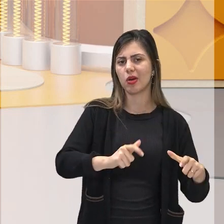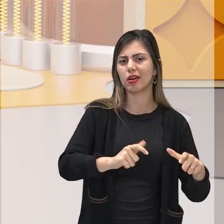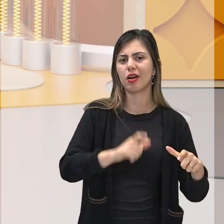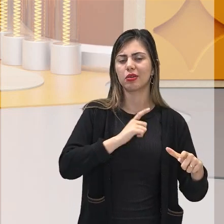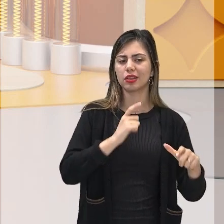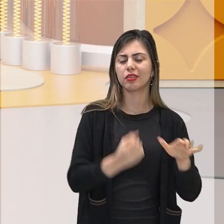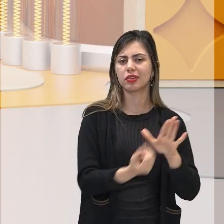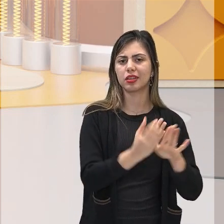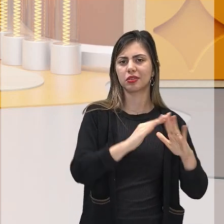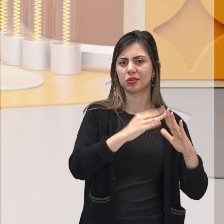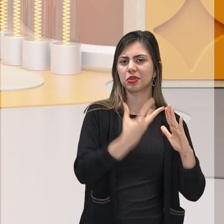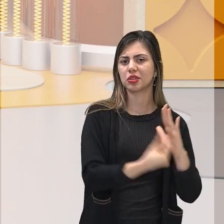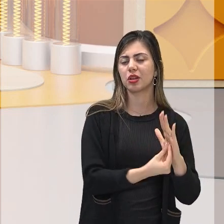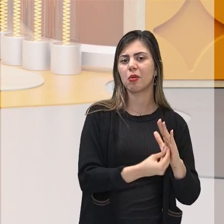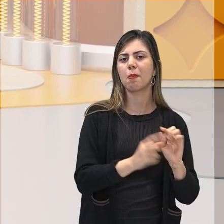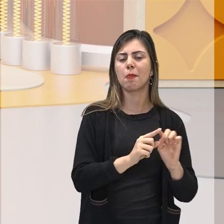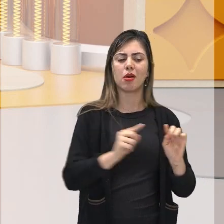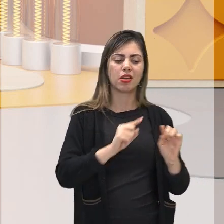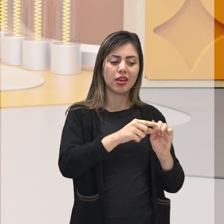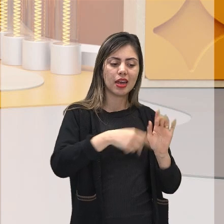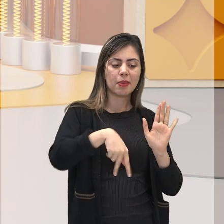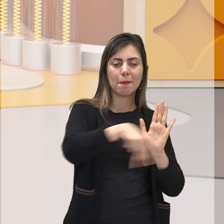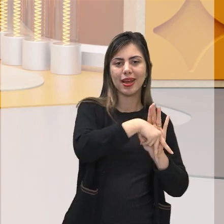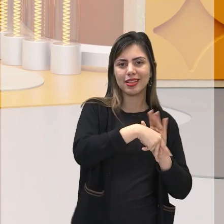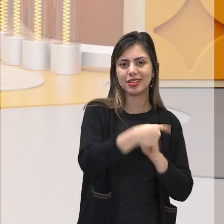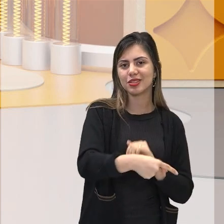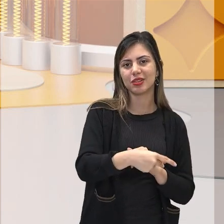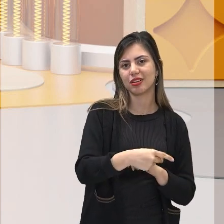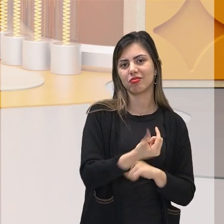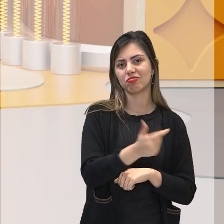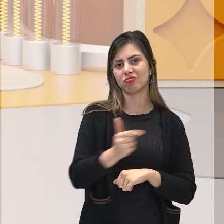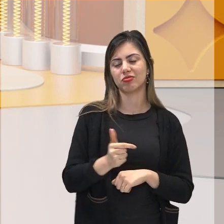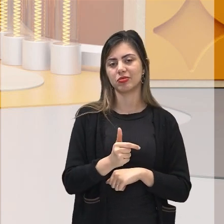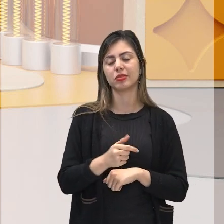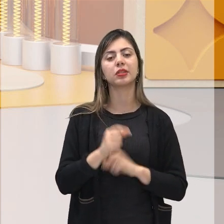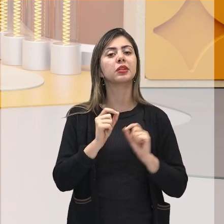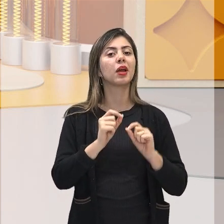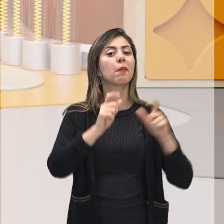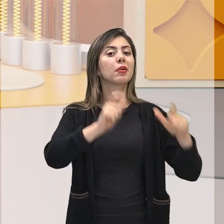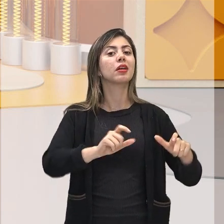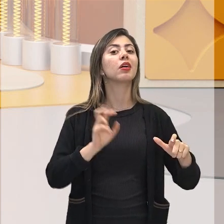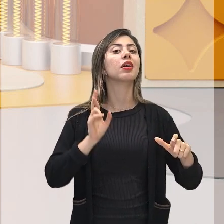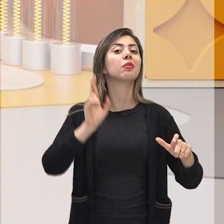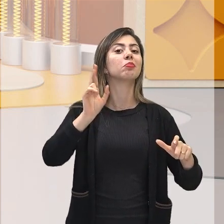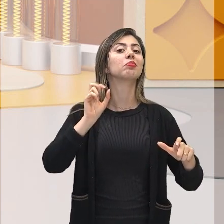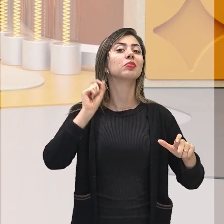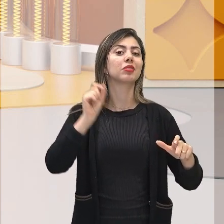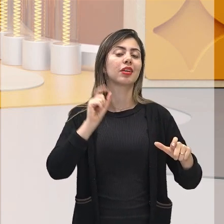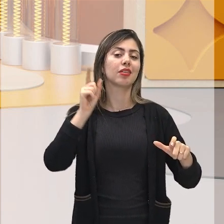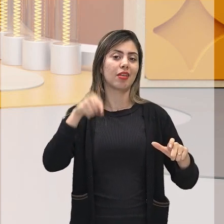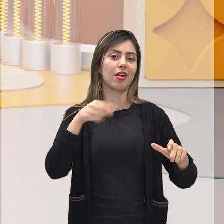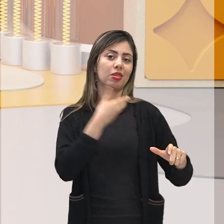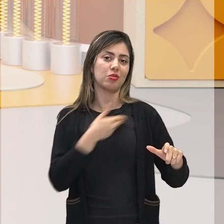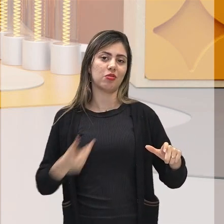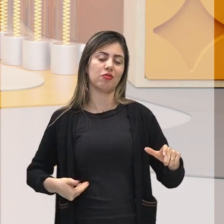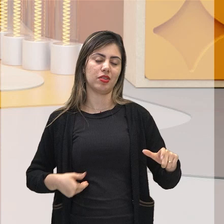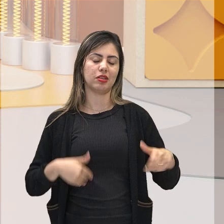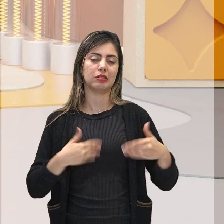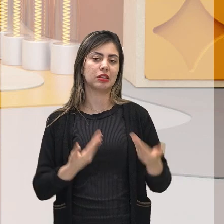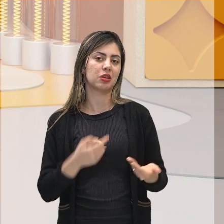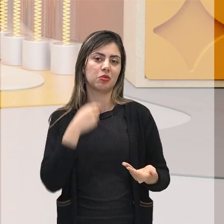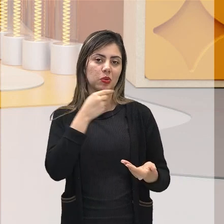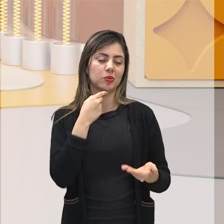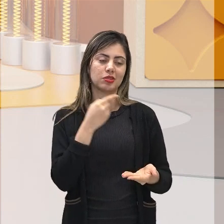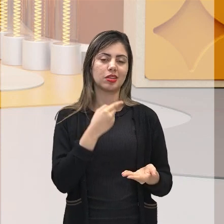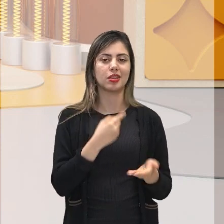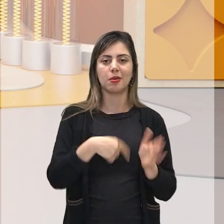quilombos, eles não eram donos delas. Tá bom? Era de quem? Do Estado. Então, eles não tinham como ter a posse definitiva.